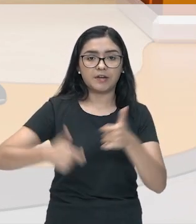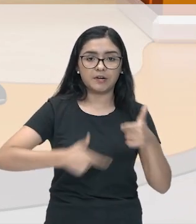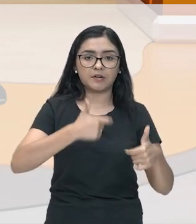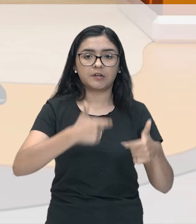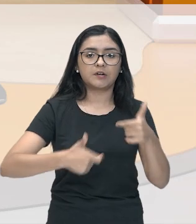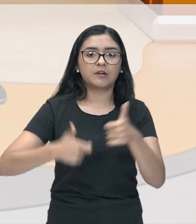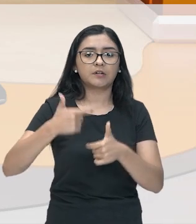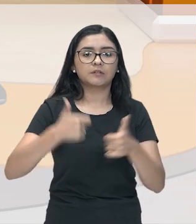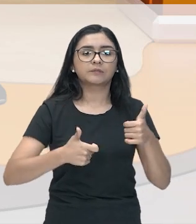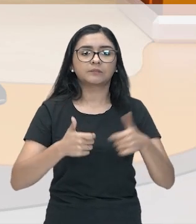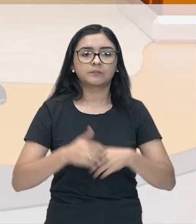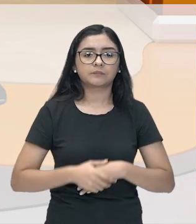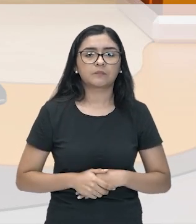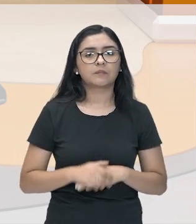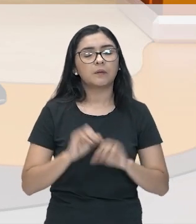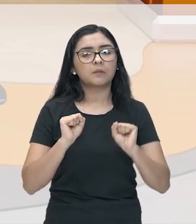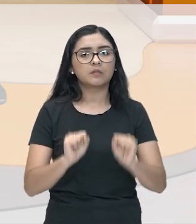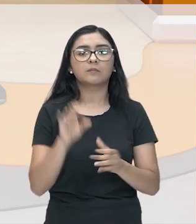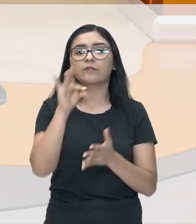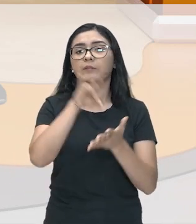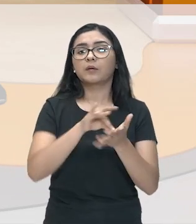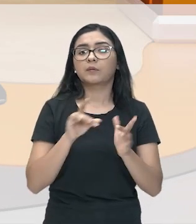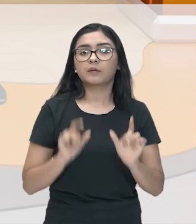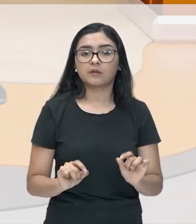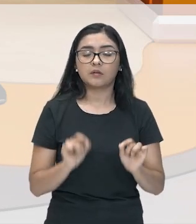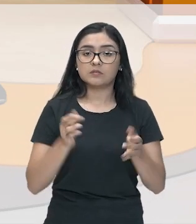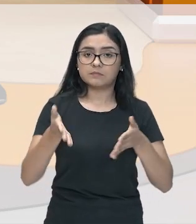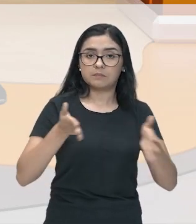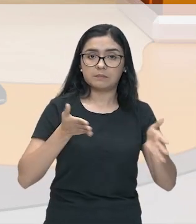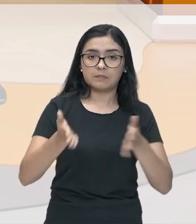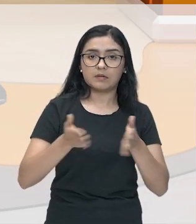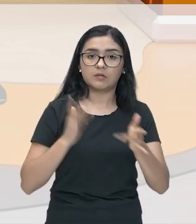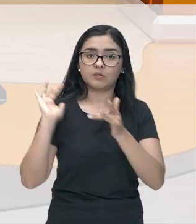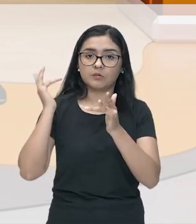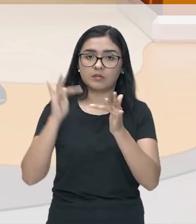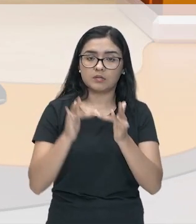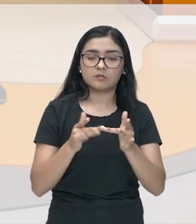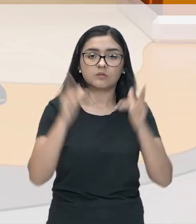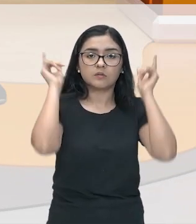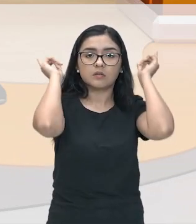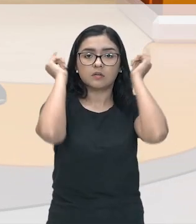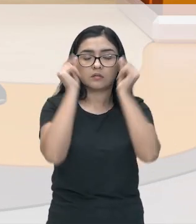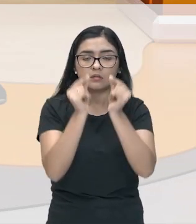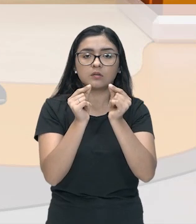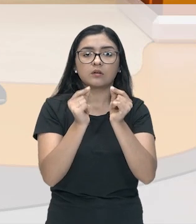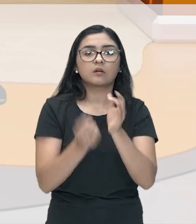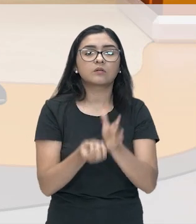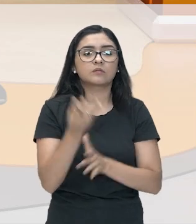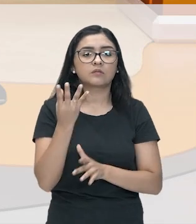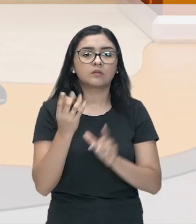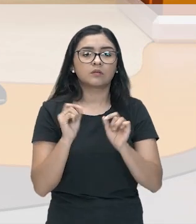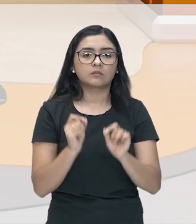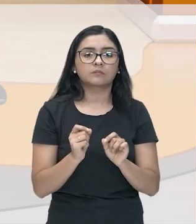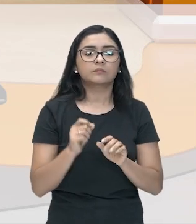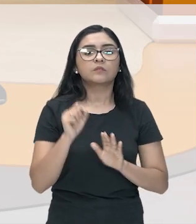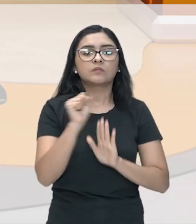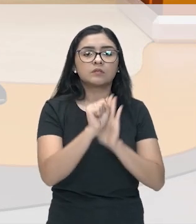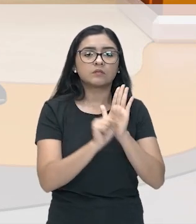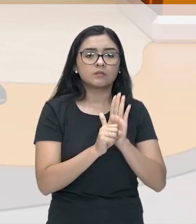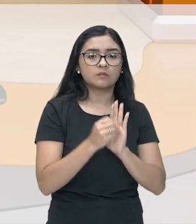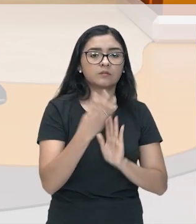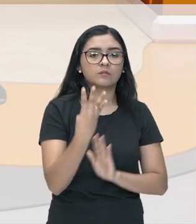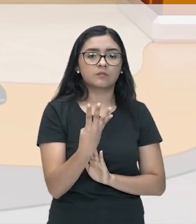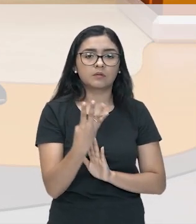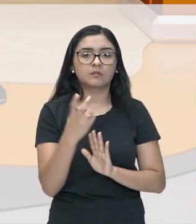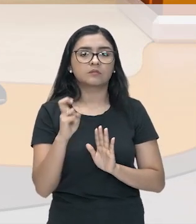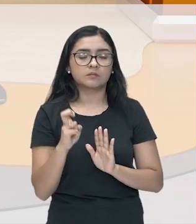Grosso modo, podemos afirmar que o período clássico grego ocorreu nos séculos 5